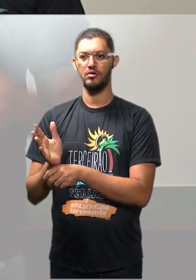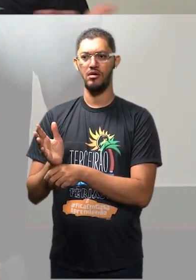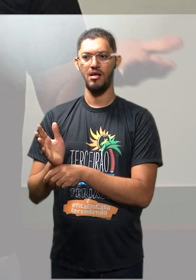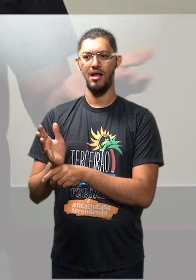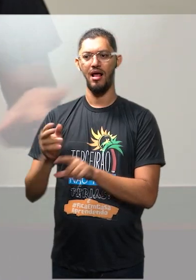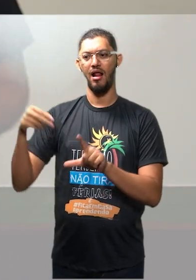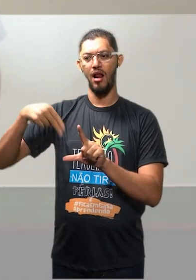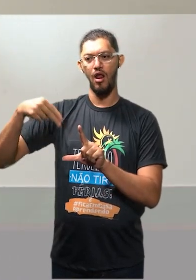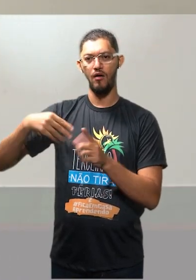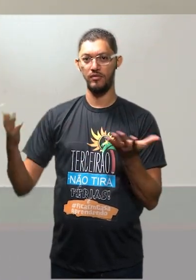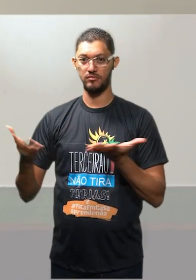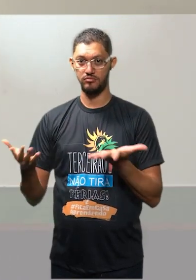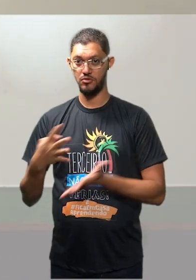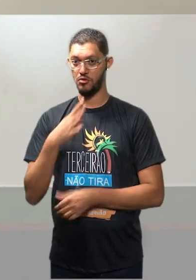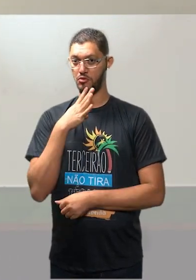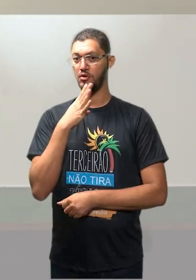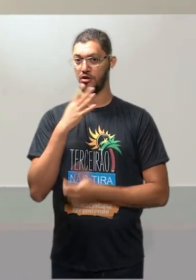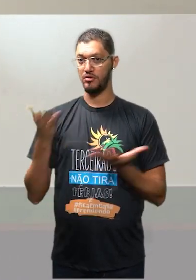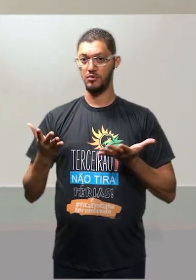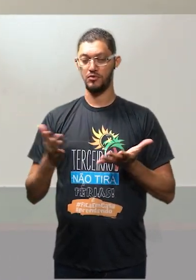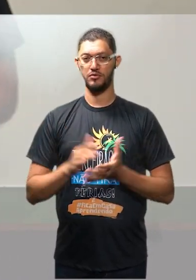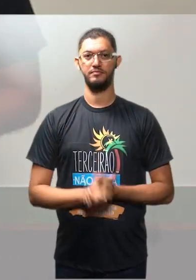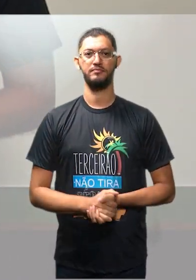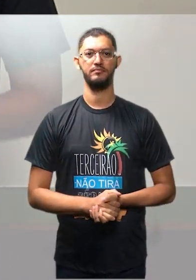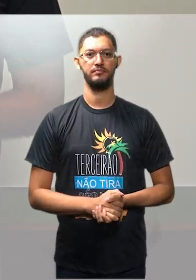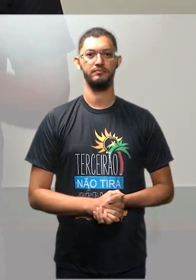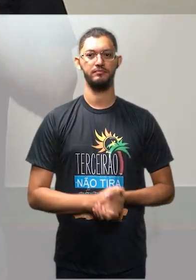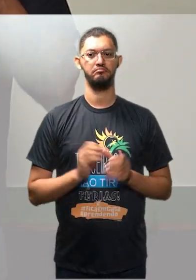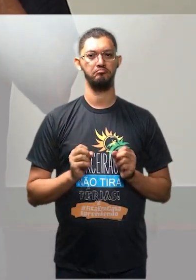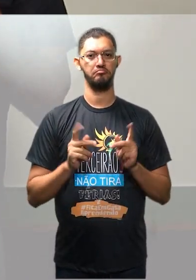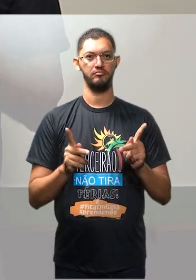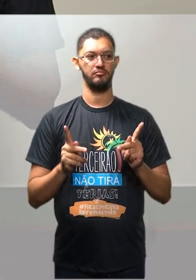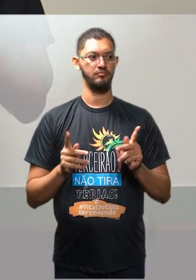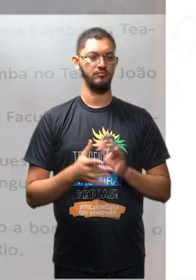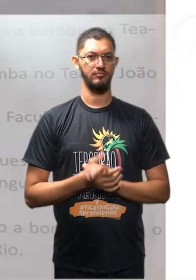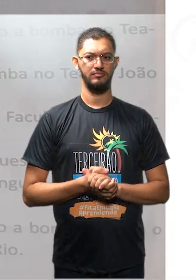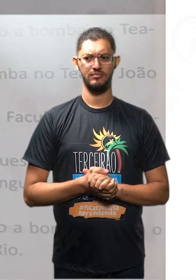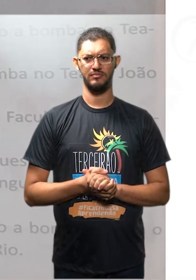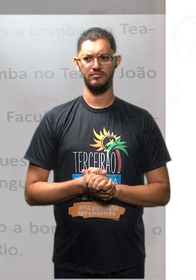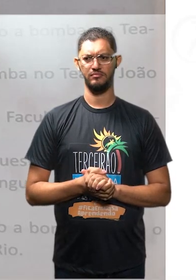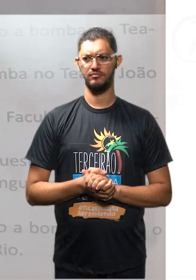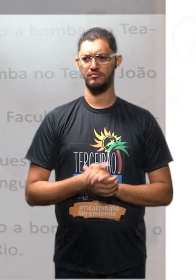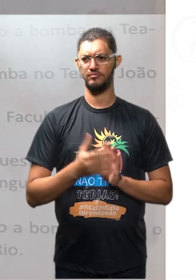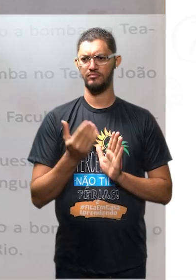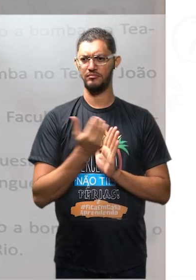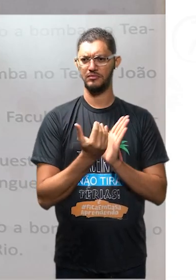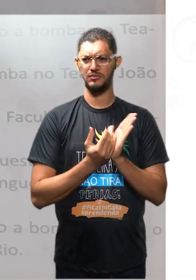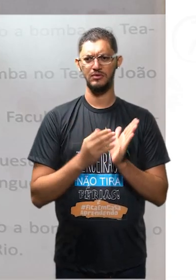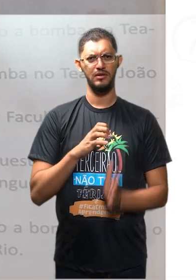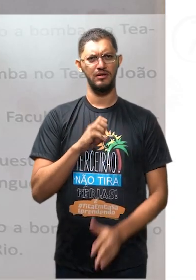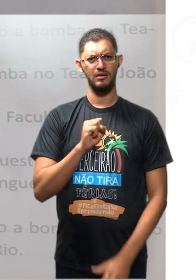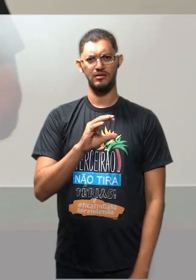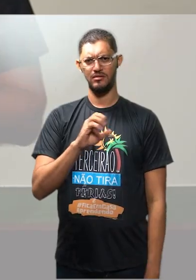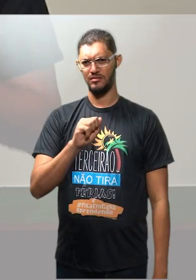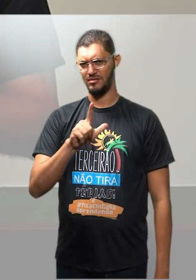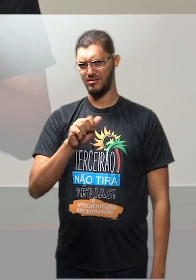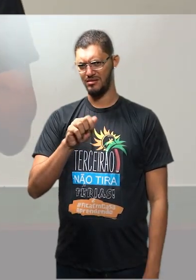novelas atuais que nós conhecemos. Tá bom? Ok. A escalada do terrorismo.